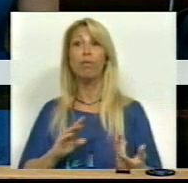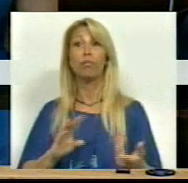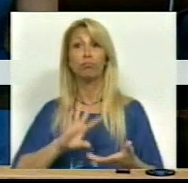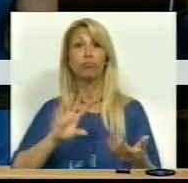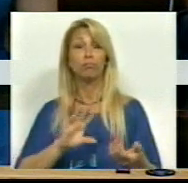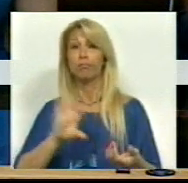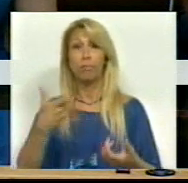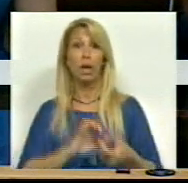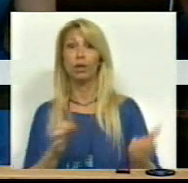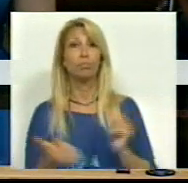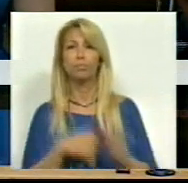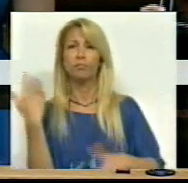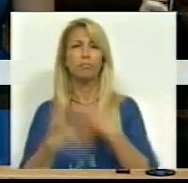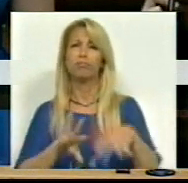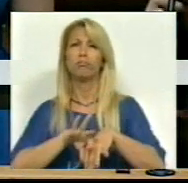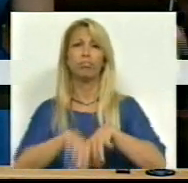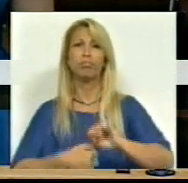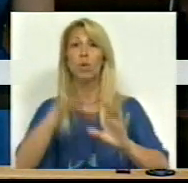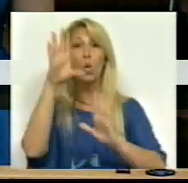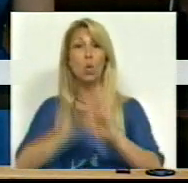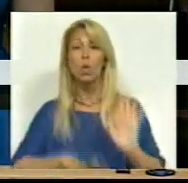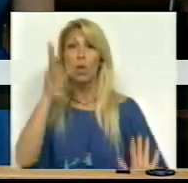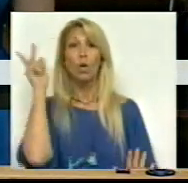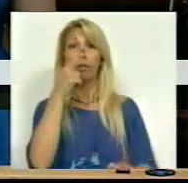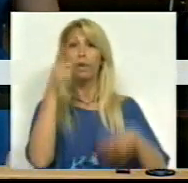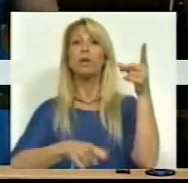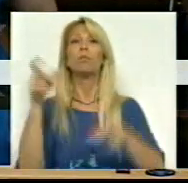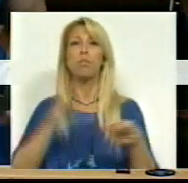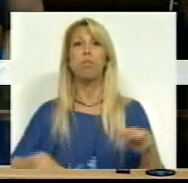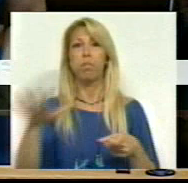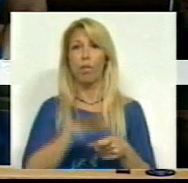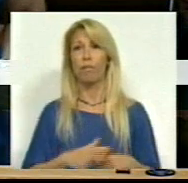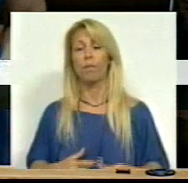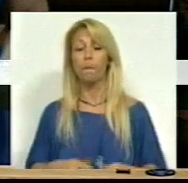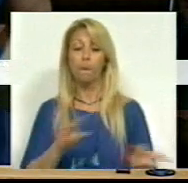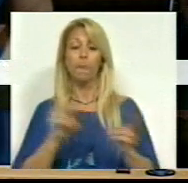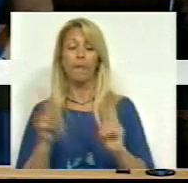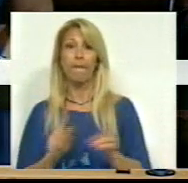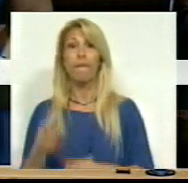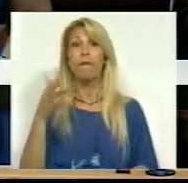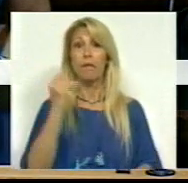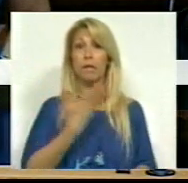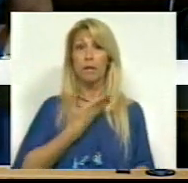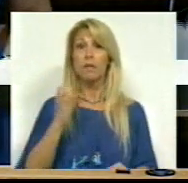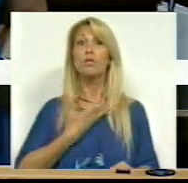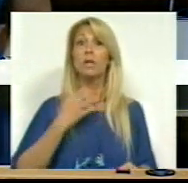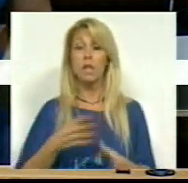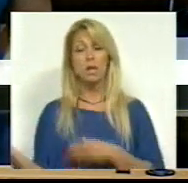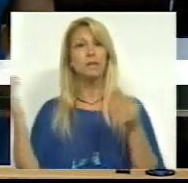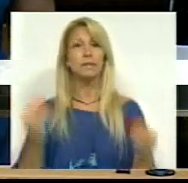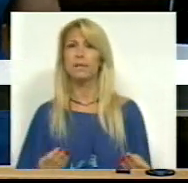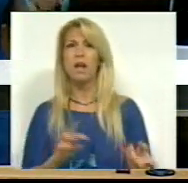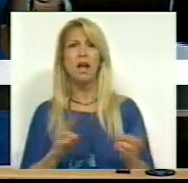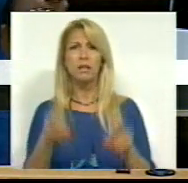continuada degradação das condições de vida do povo. As alterações que o PSD e o CDS aqui trazem não